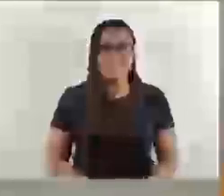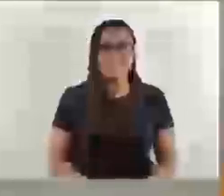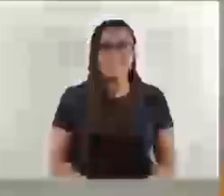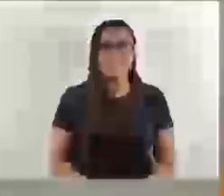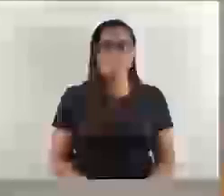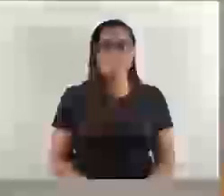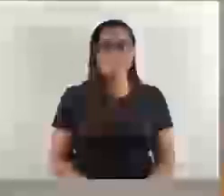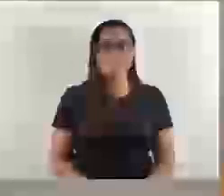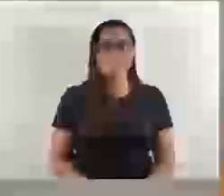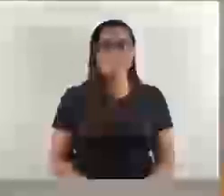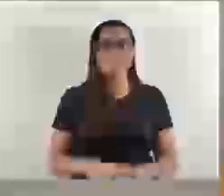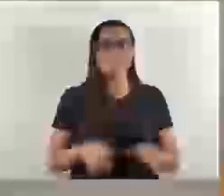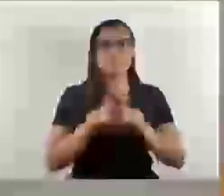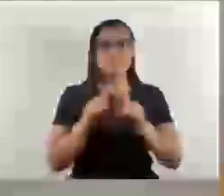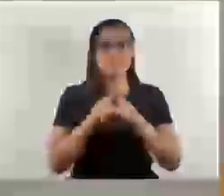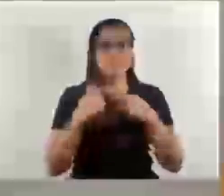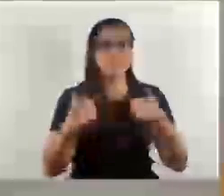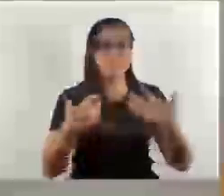Também quero...